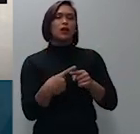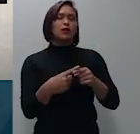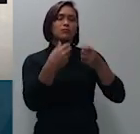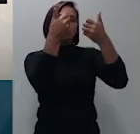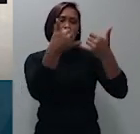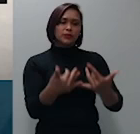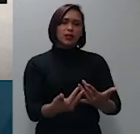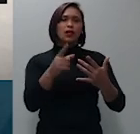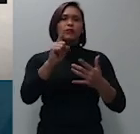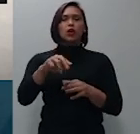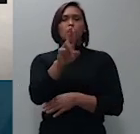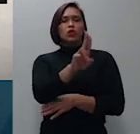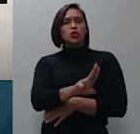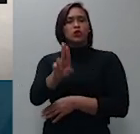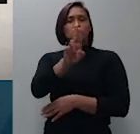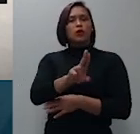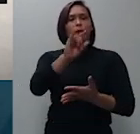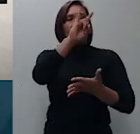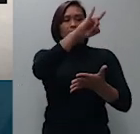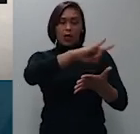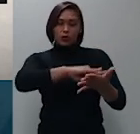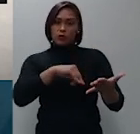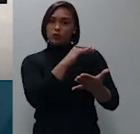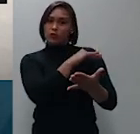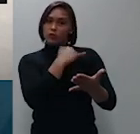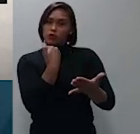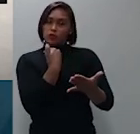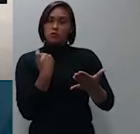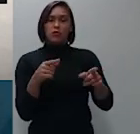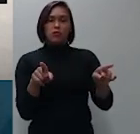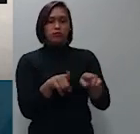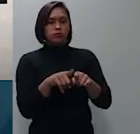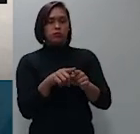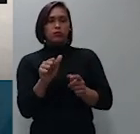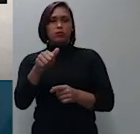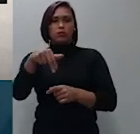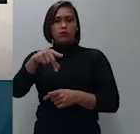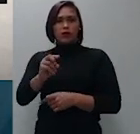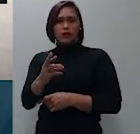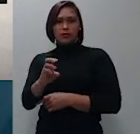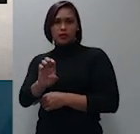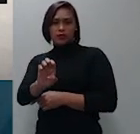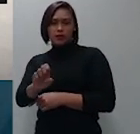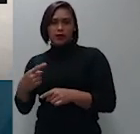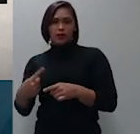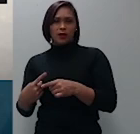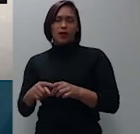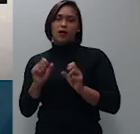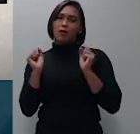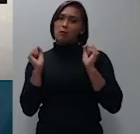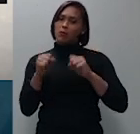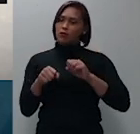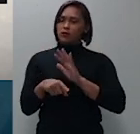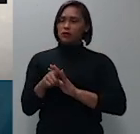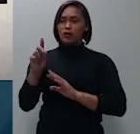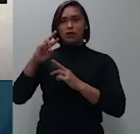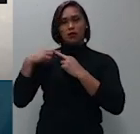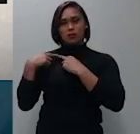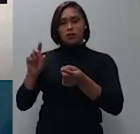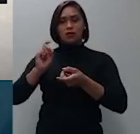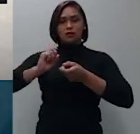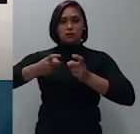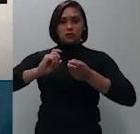inventariante dos bens deixados por André Rene cabendo a ela a administração integral